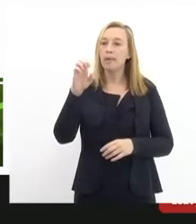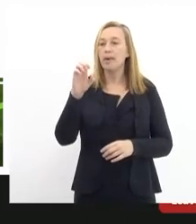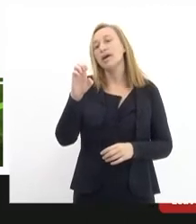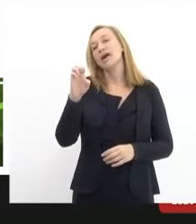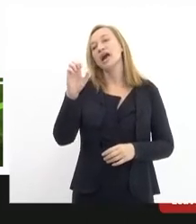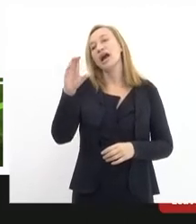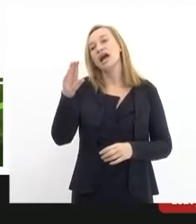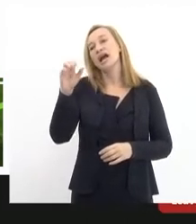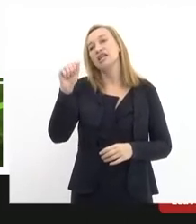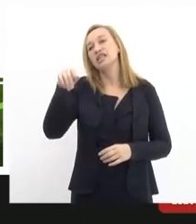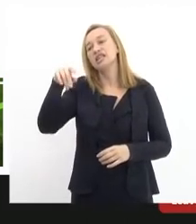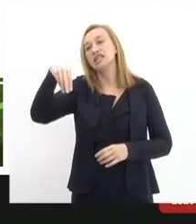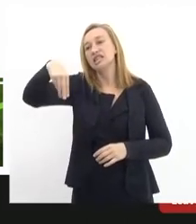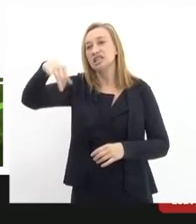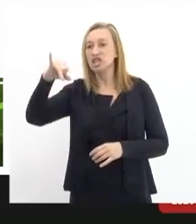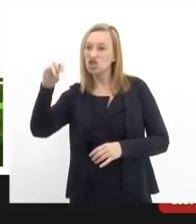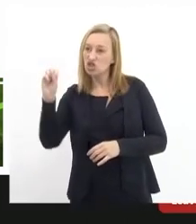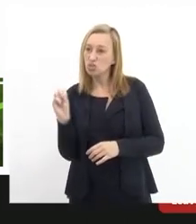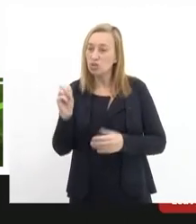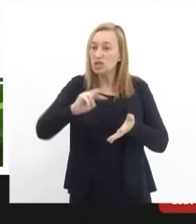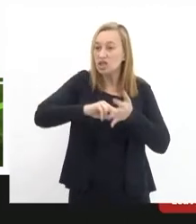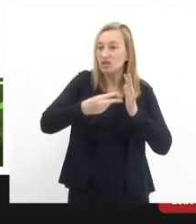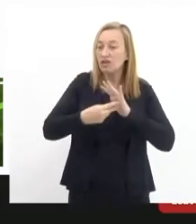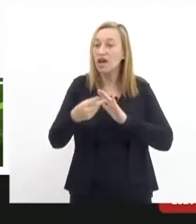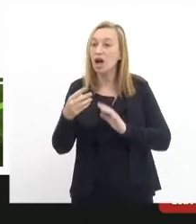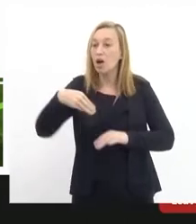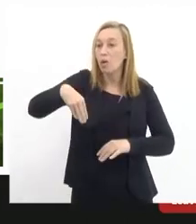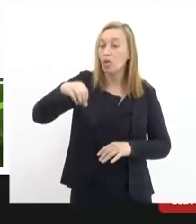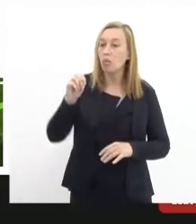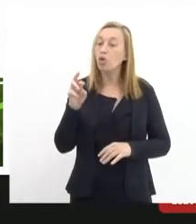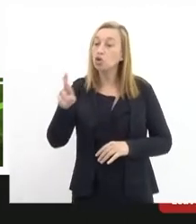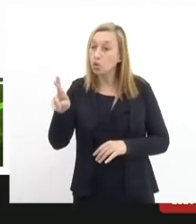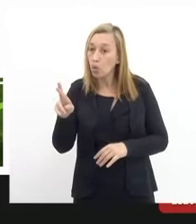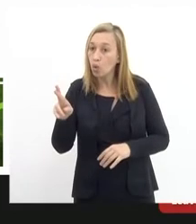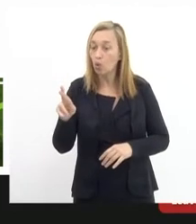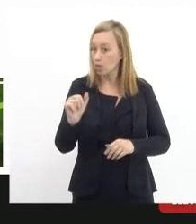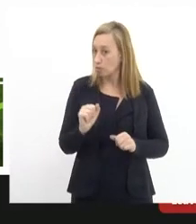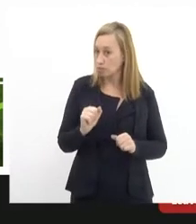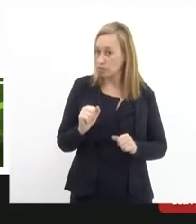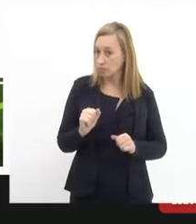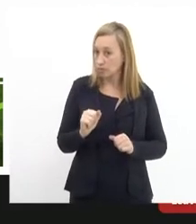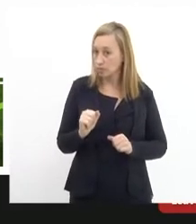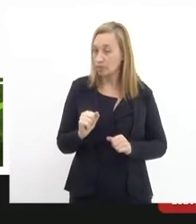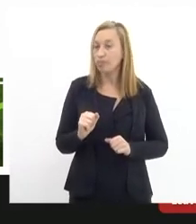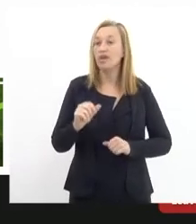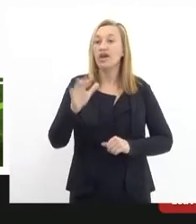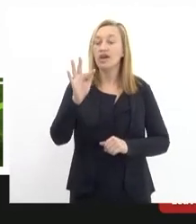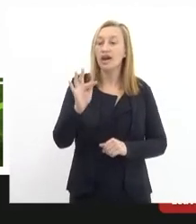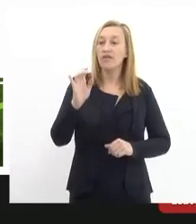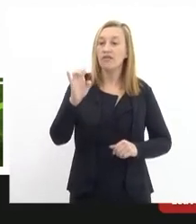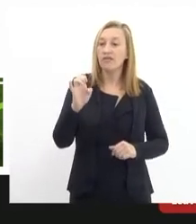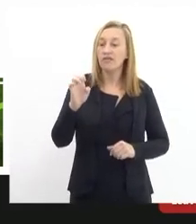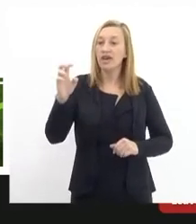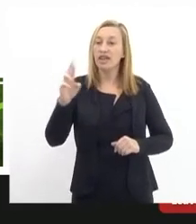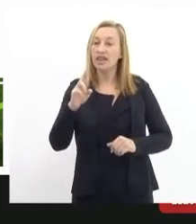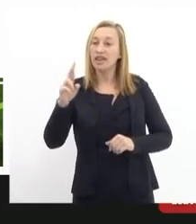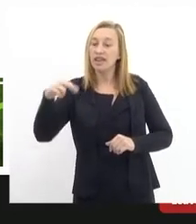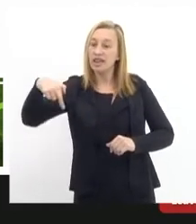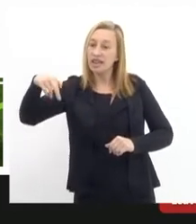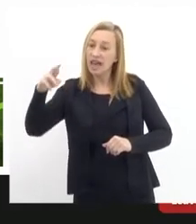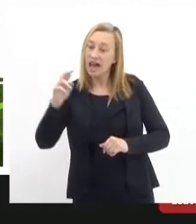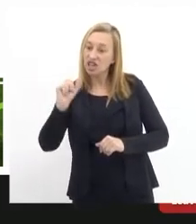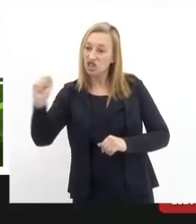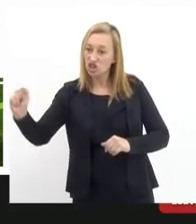ou seja, mecanismo significa motor, atração, frenagem, tudo isso foi tombado,